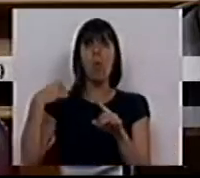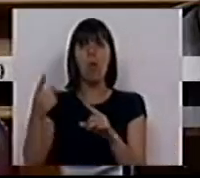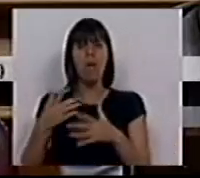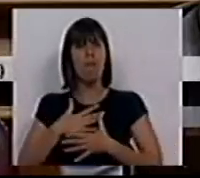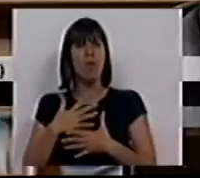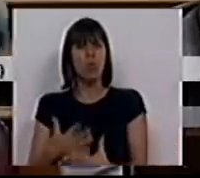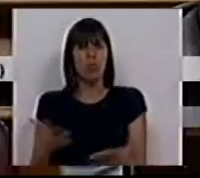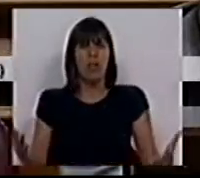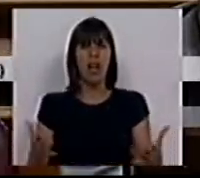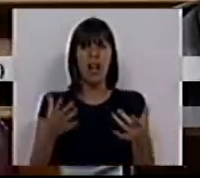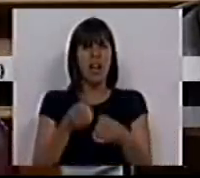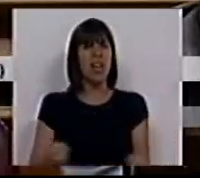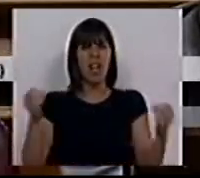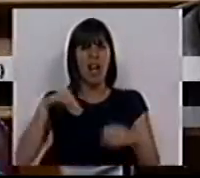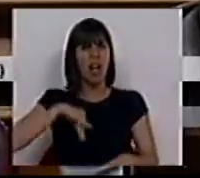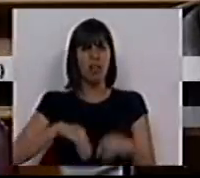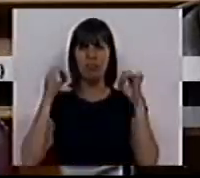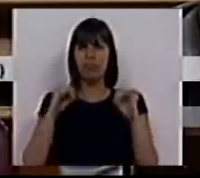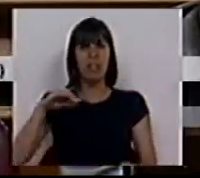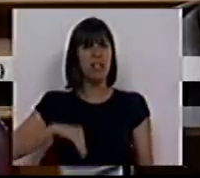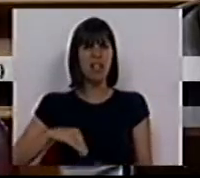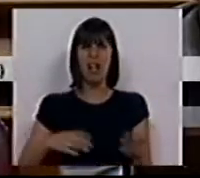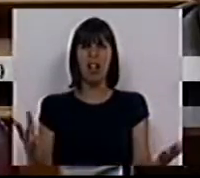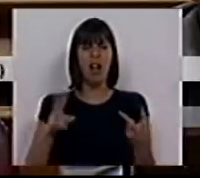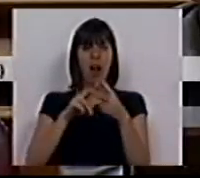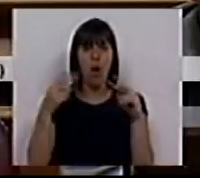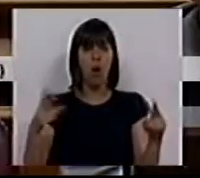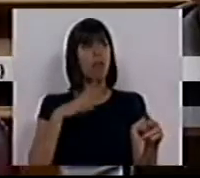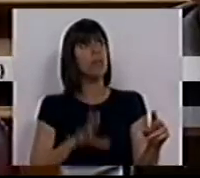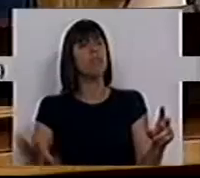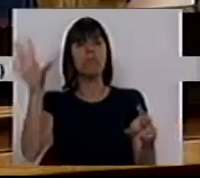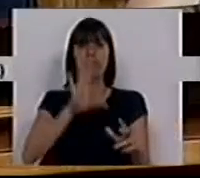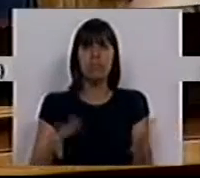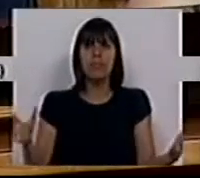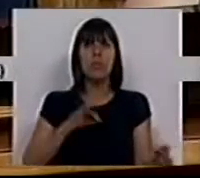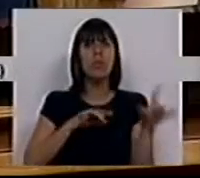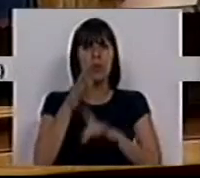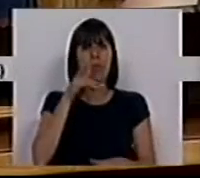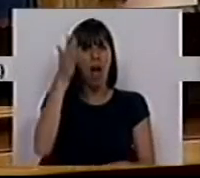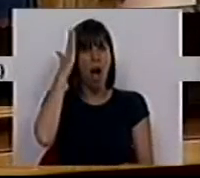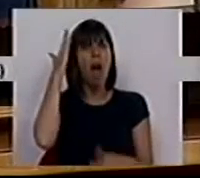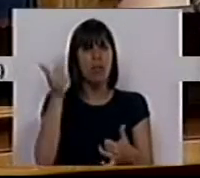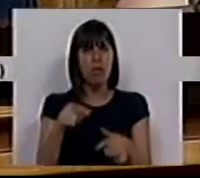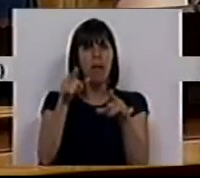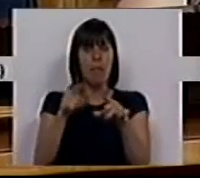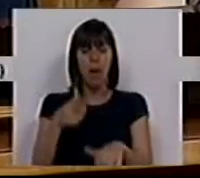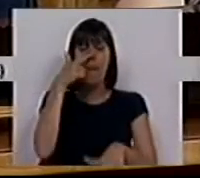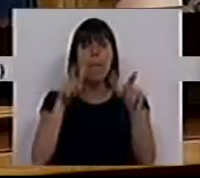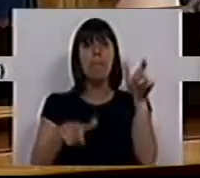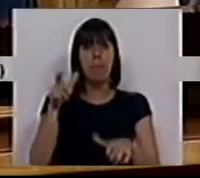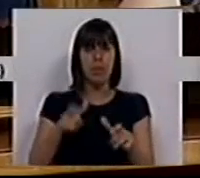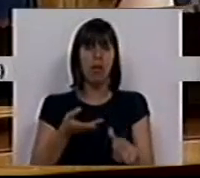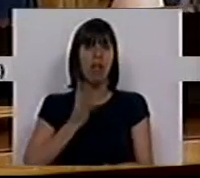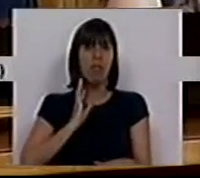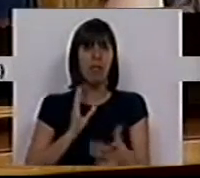voluntários e não haja ninguém a receber o seu salário nem autarquias deste país? O Sr. Deputado acha bem que as pessoas se